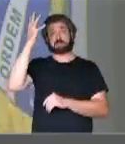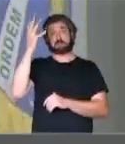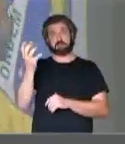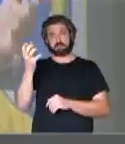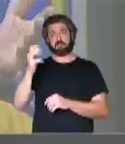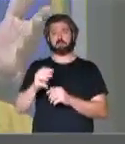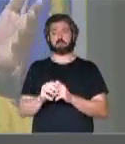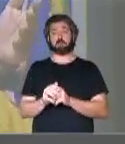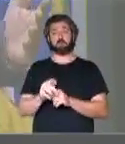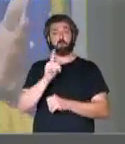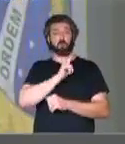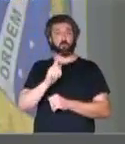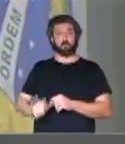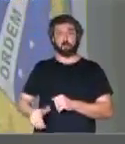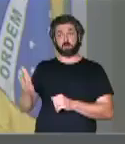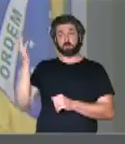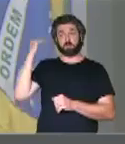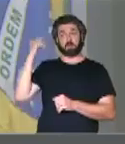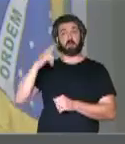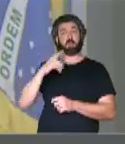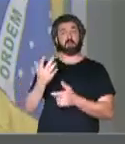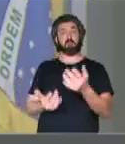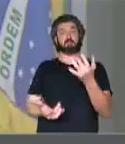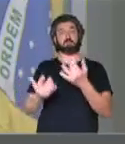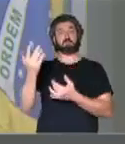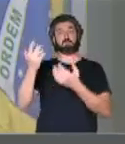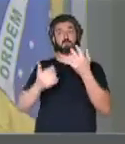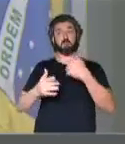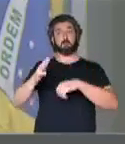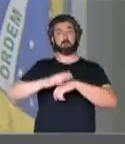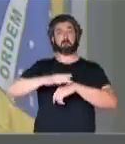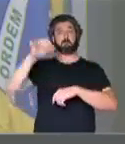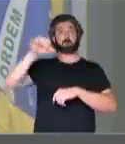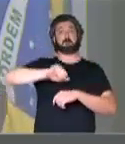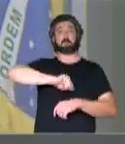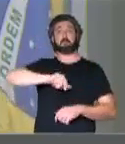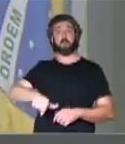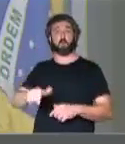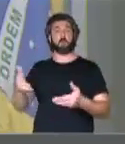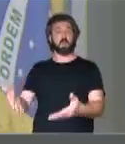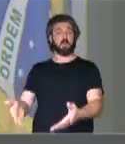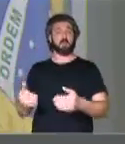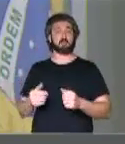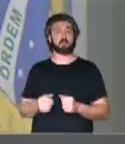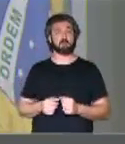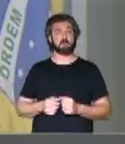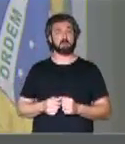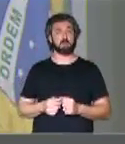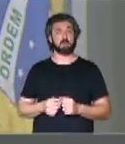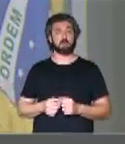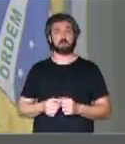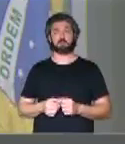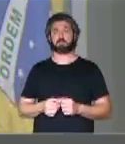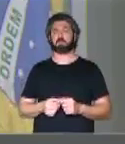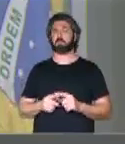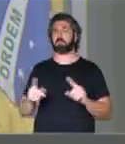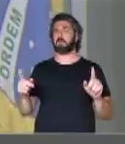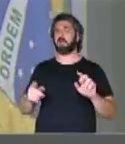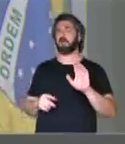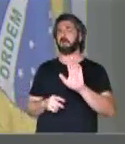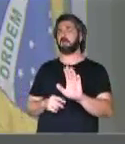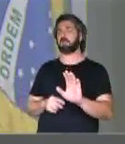em outros governos, houve queimadas maiores ainda. Agora,